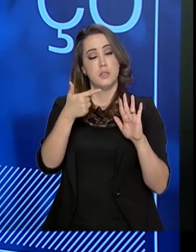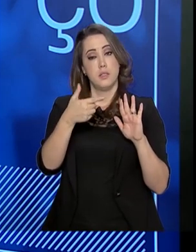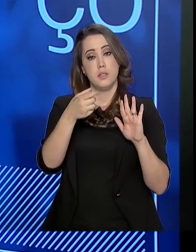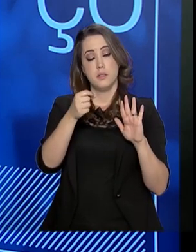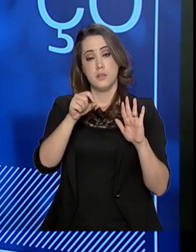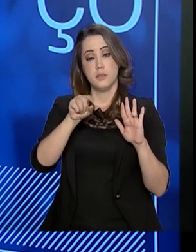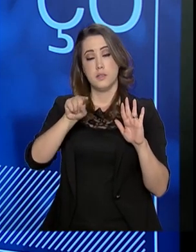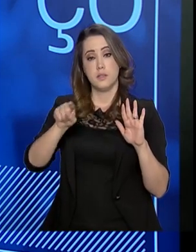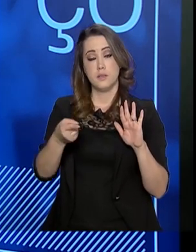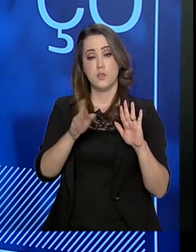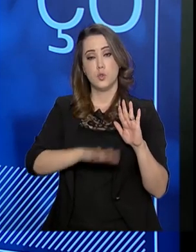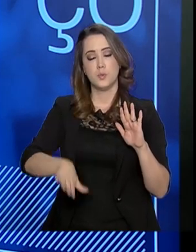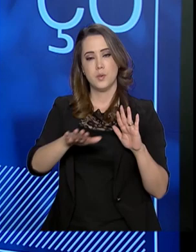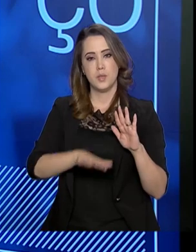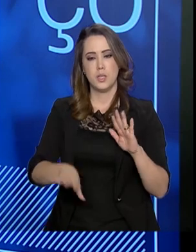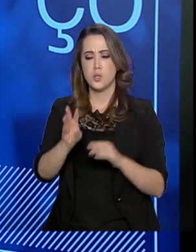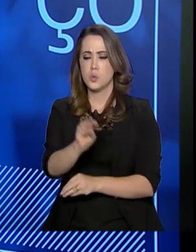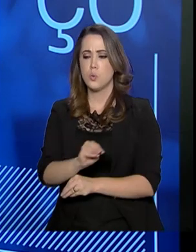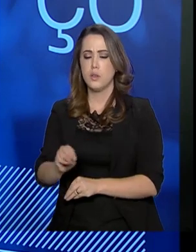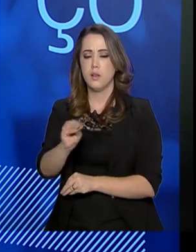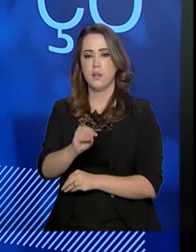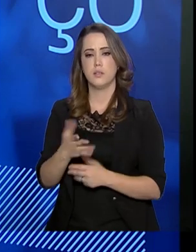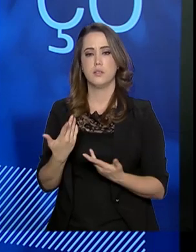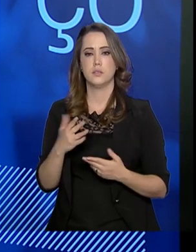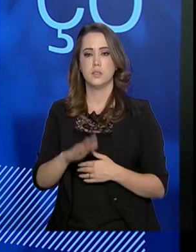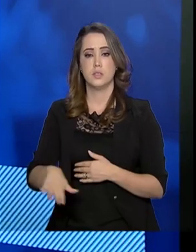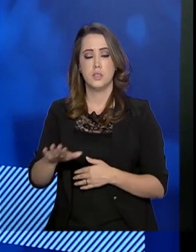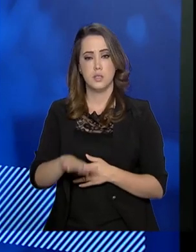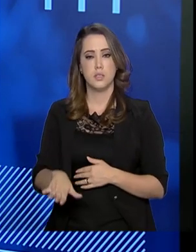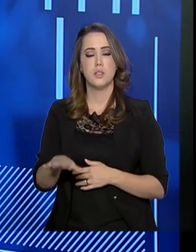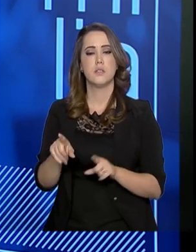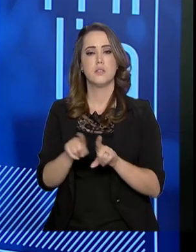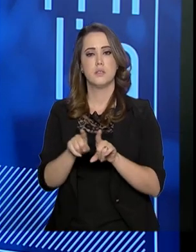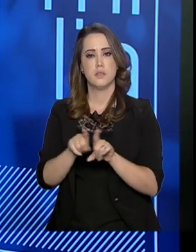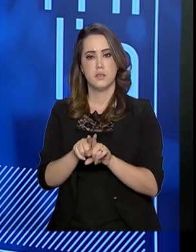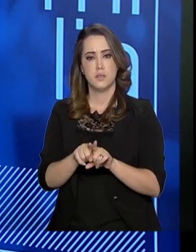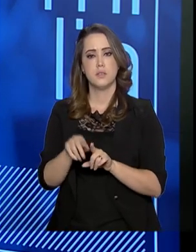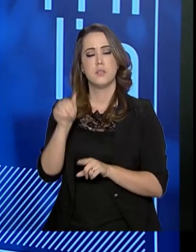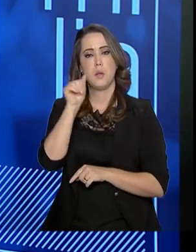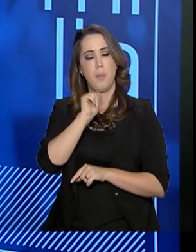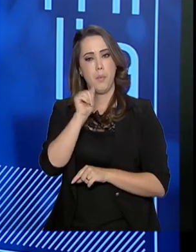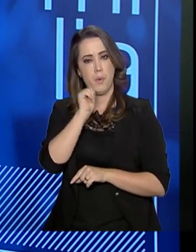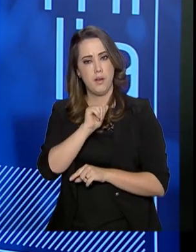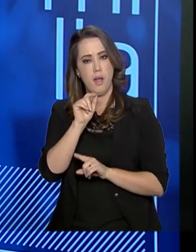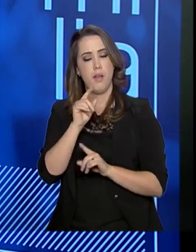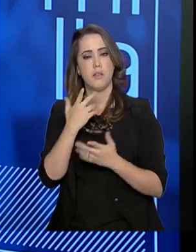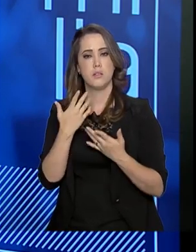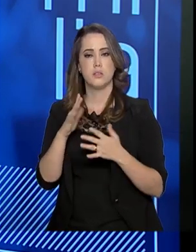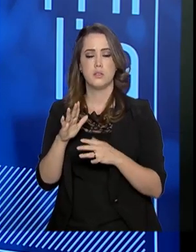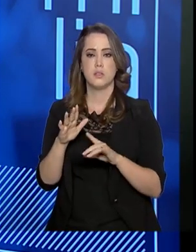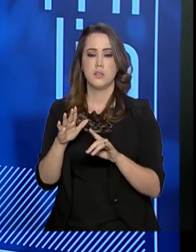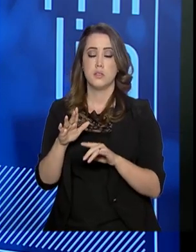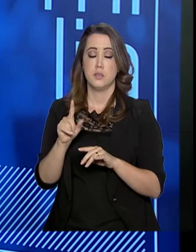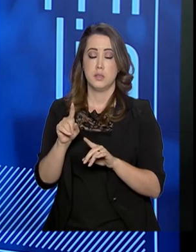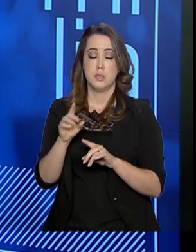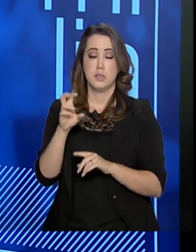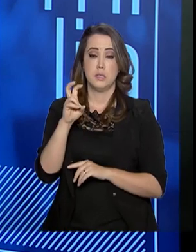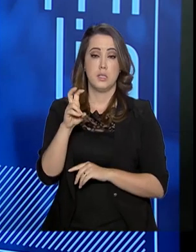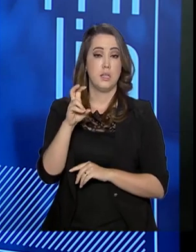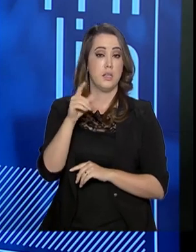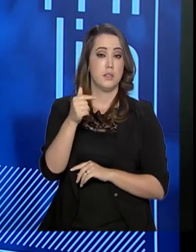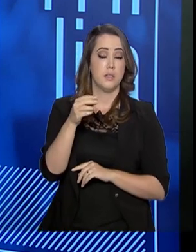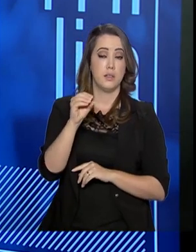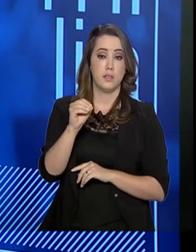mil crianças assistidas, crianças e gestantes, são 570, 580 crianças,